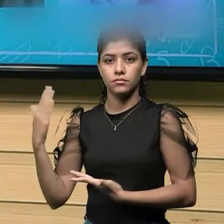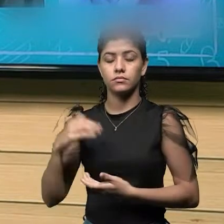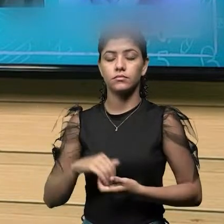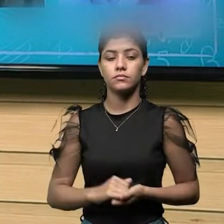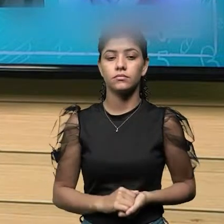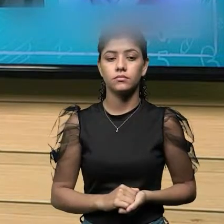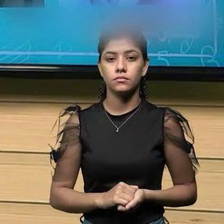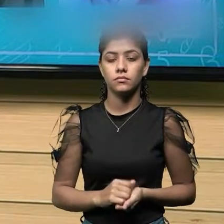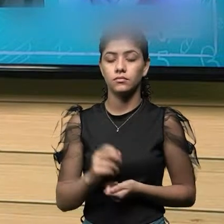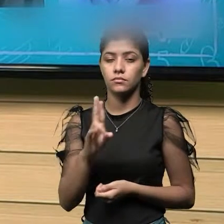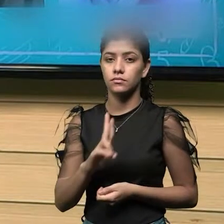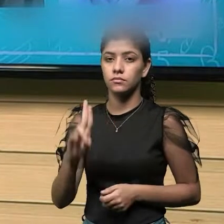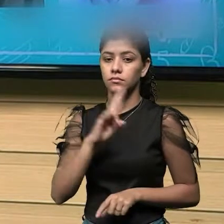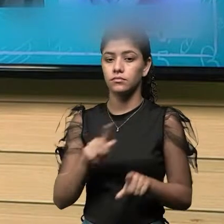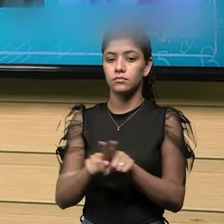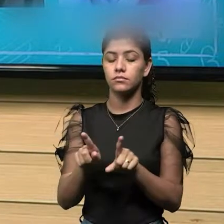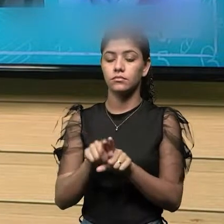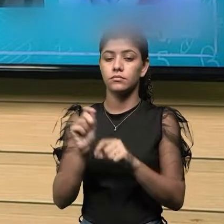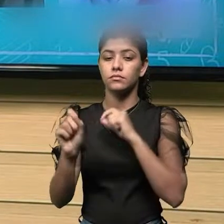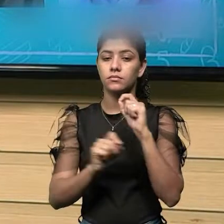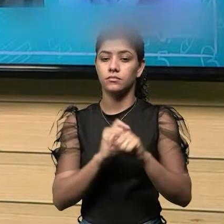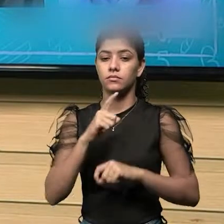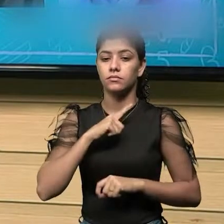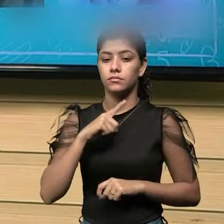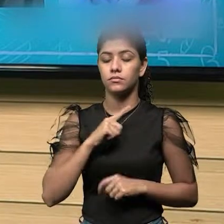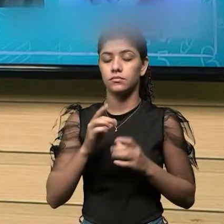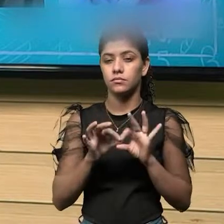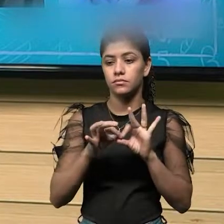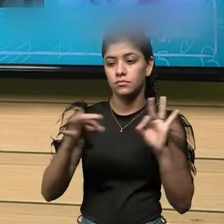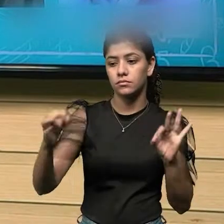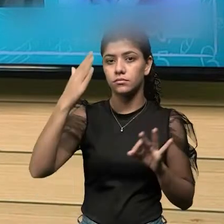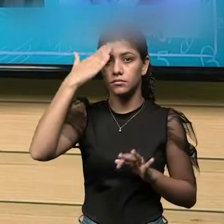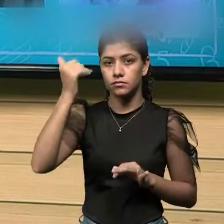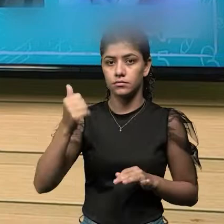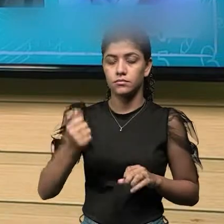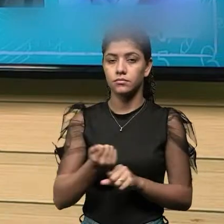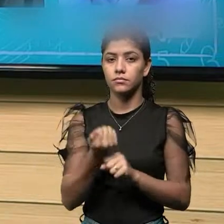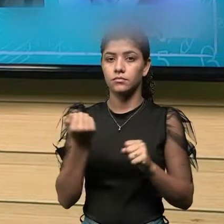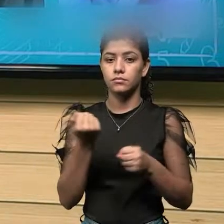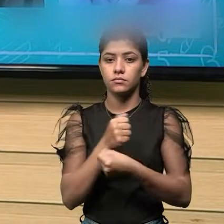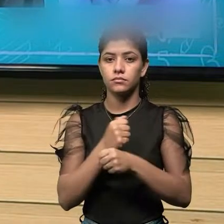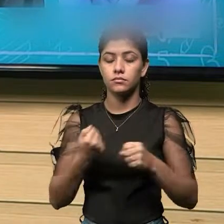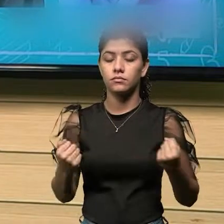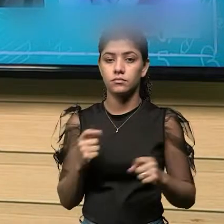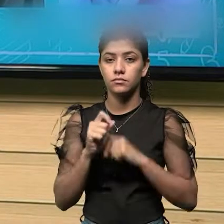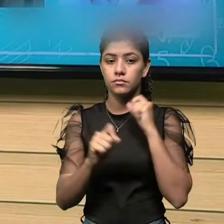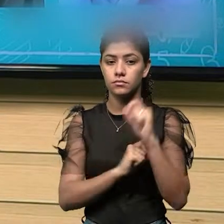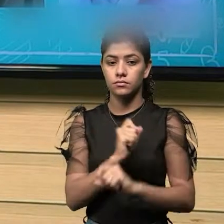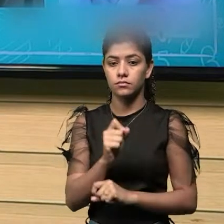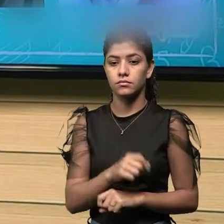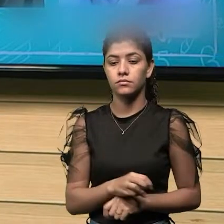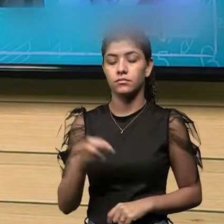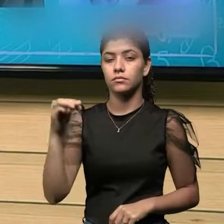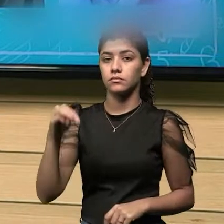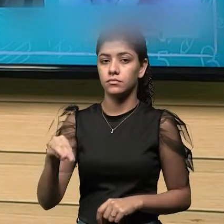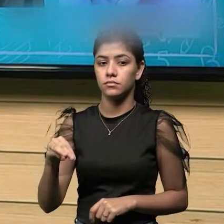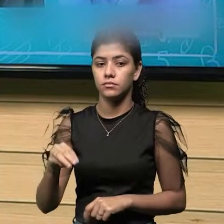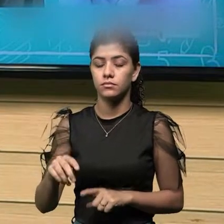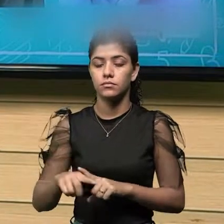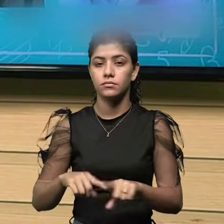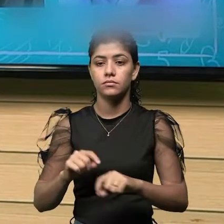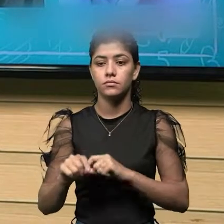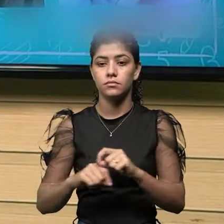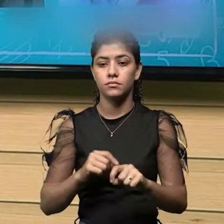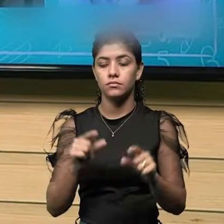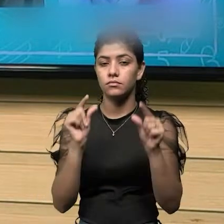é usado para tirar medidas em metros, só que os seus submúltiplos ainda